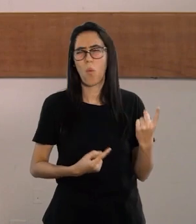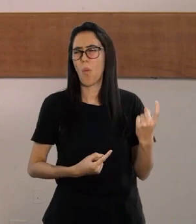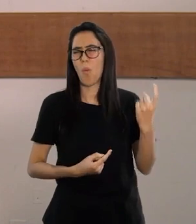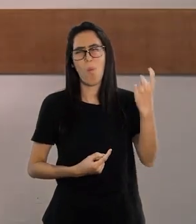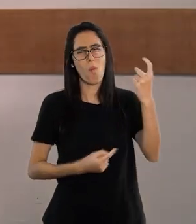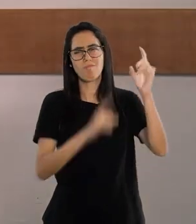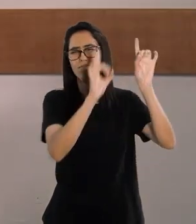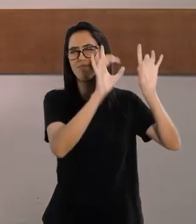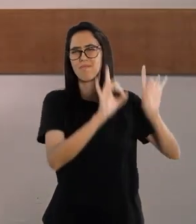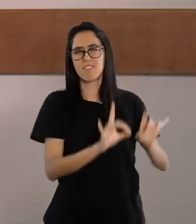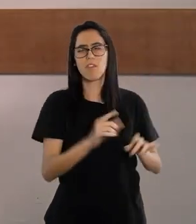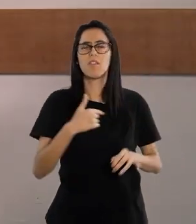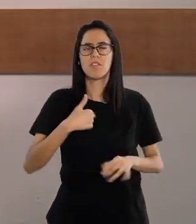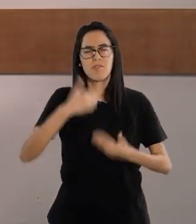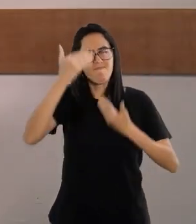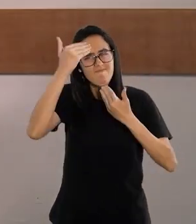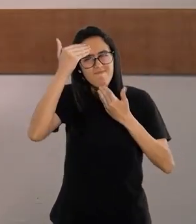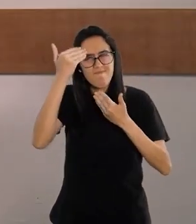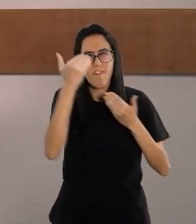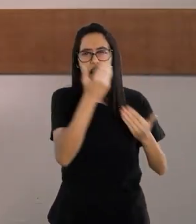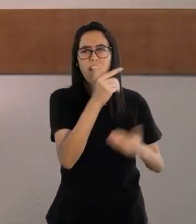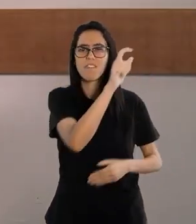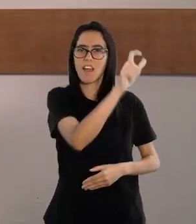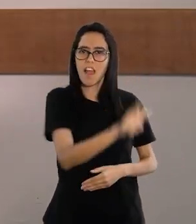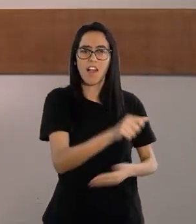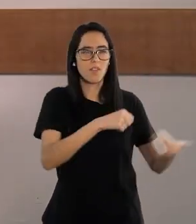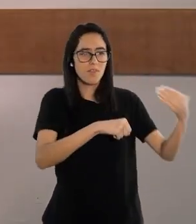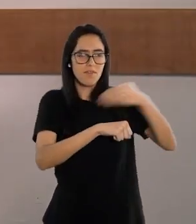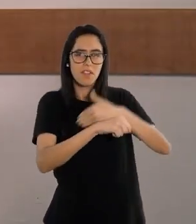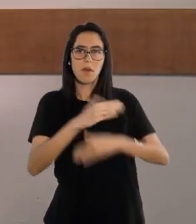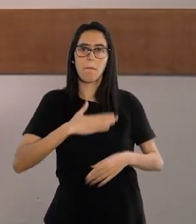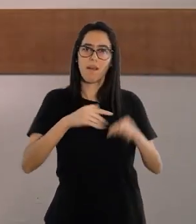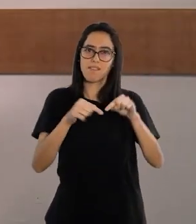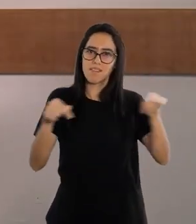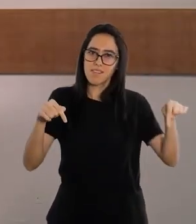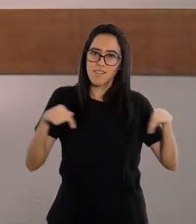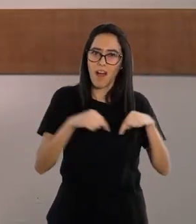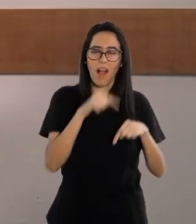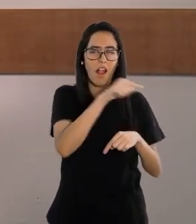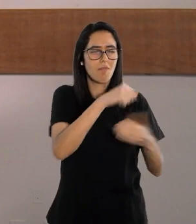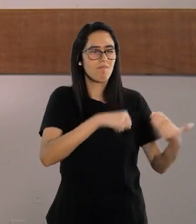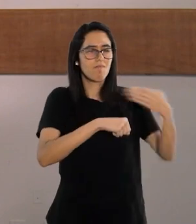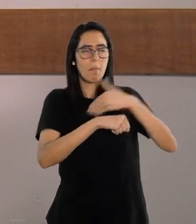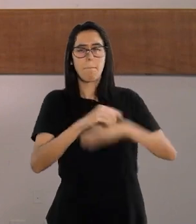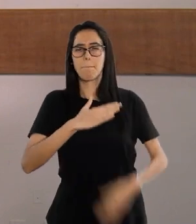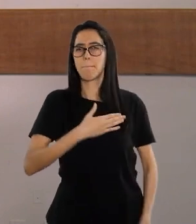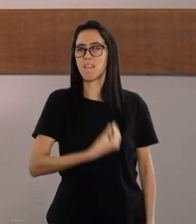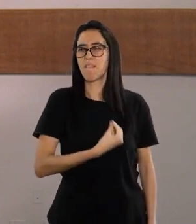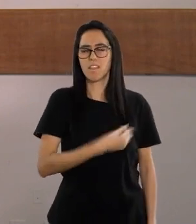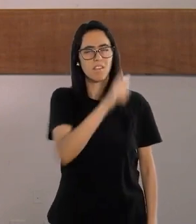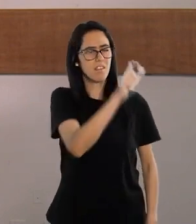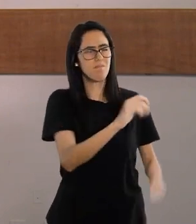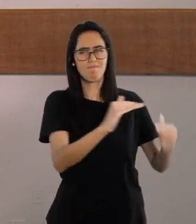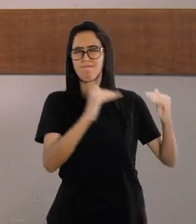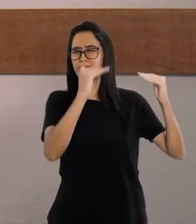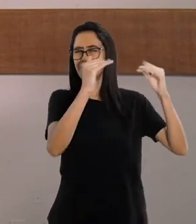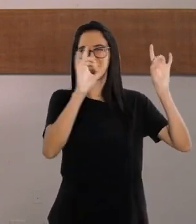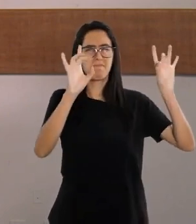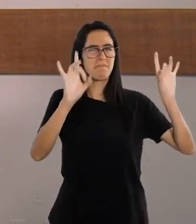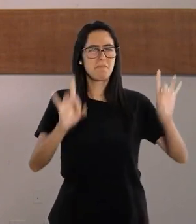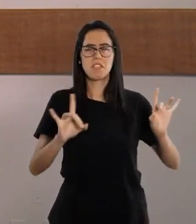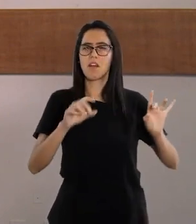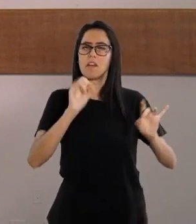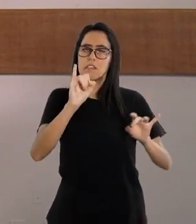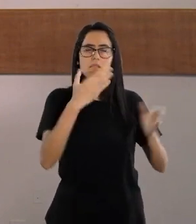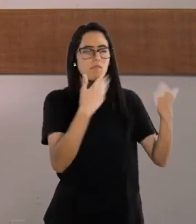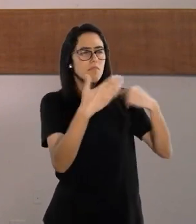único. Eu só tenho a agradecer por ela ter entrado na minha turma, por ela ter entrado na minha vida, que ela é uma pessoa, como eu disse, que se sobressai em